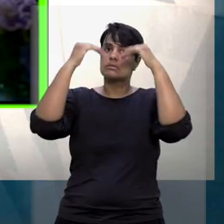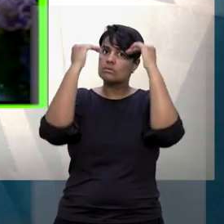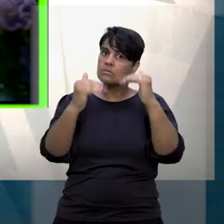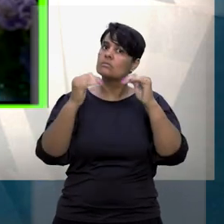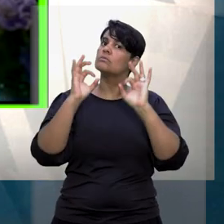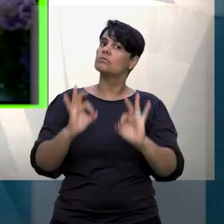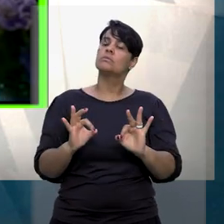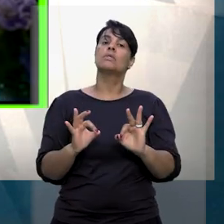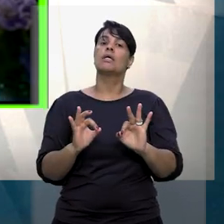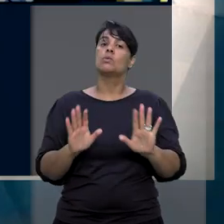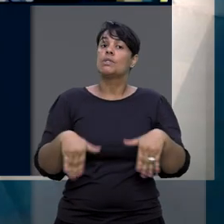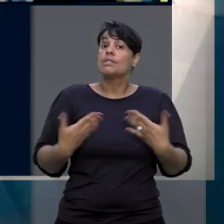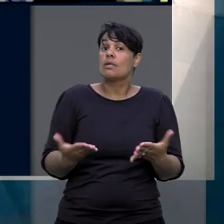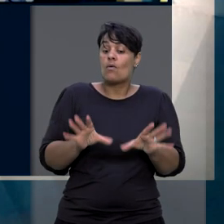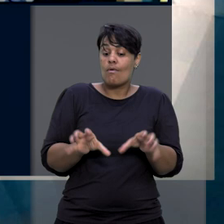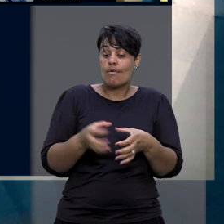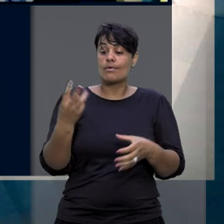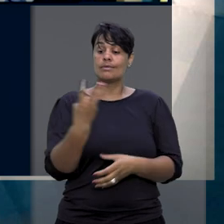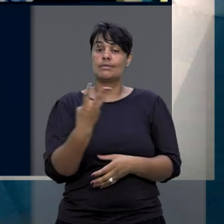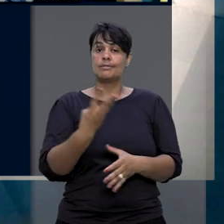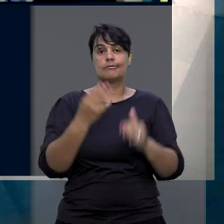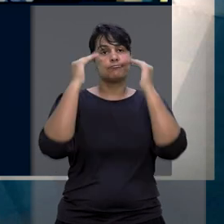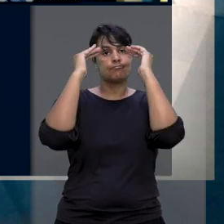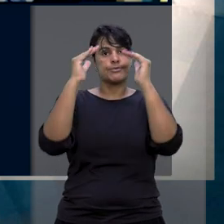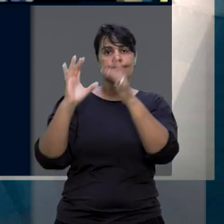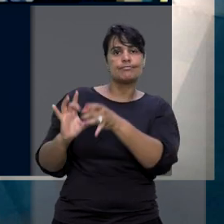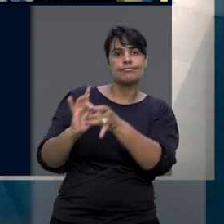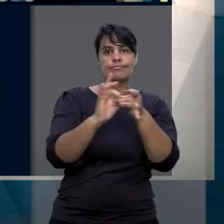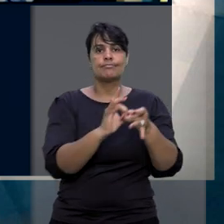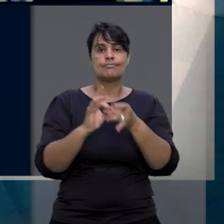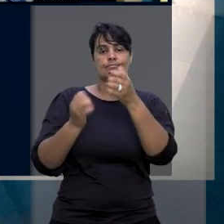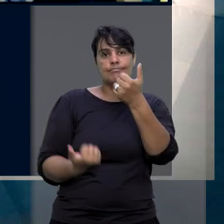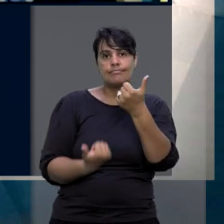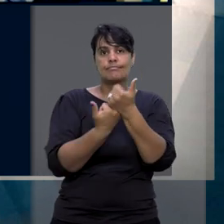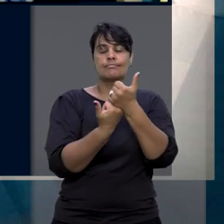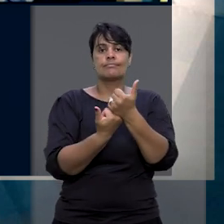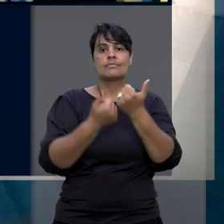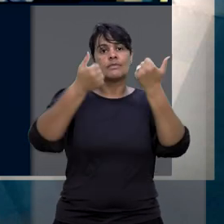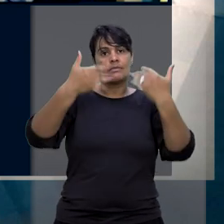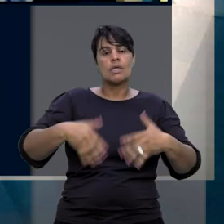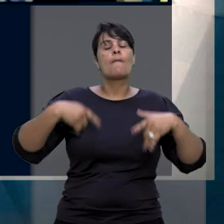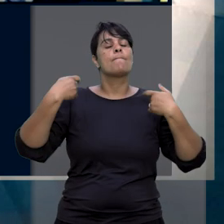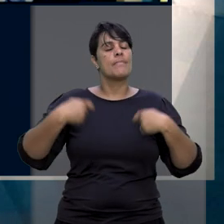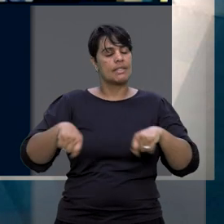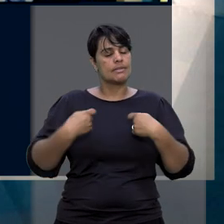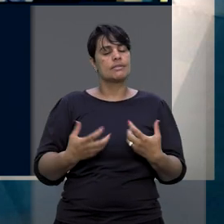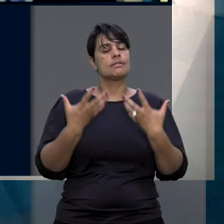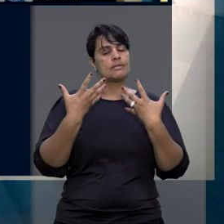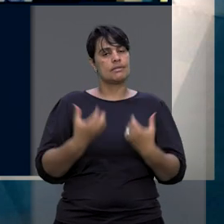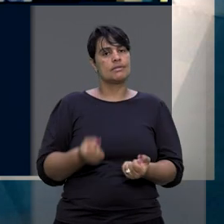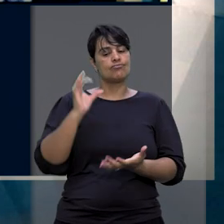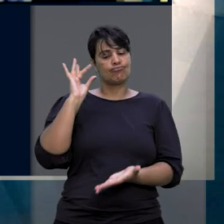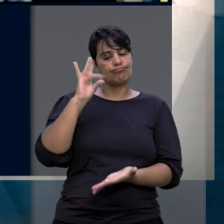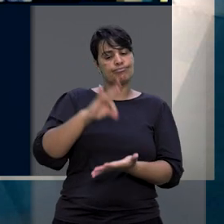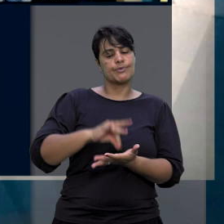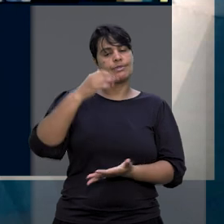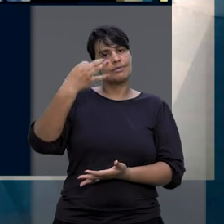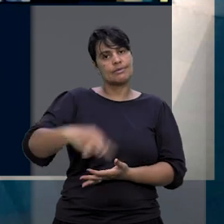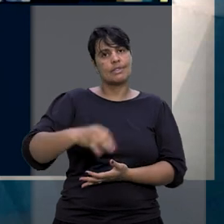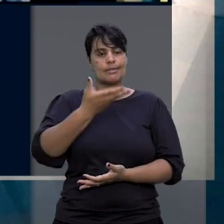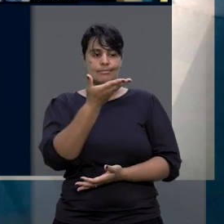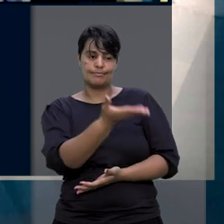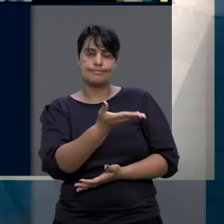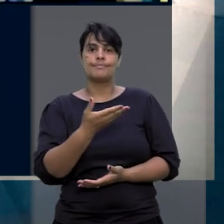o cumprimento da obrigação. Assim, a terceira turma seguiu o entendimento da relatora no sentido de que deve ser reconhecida a